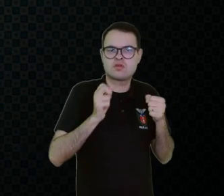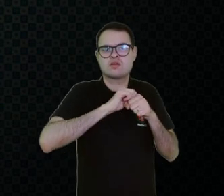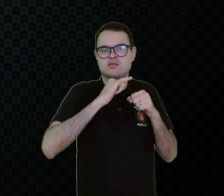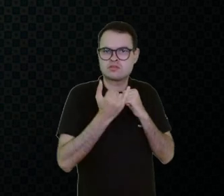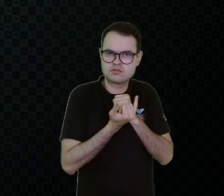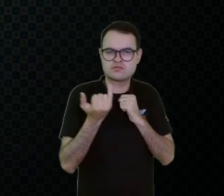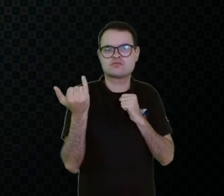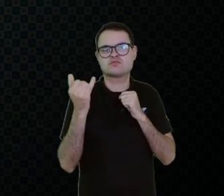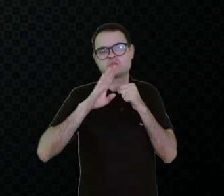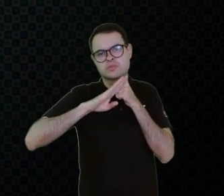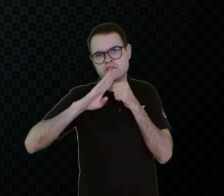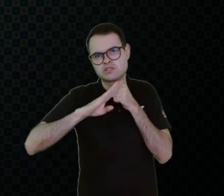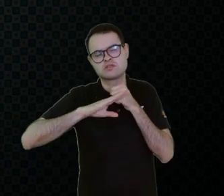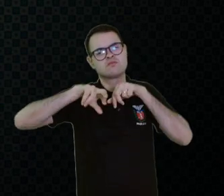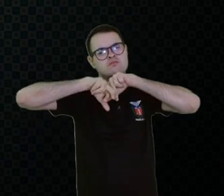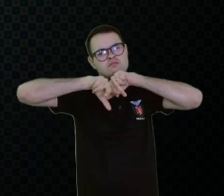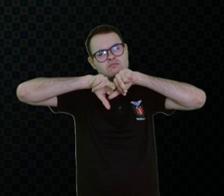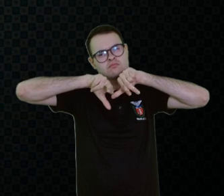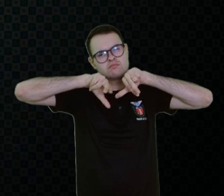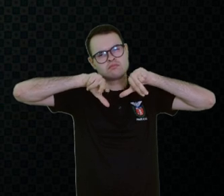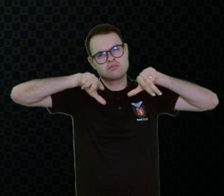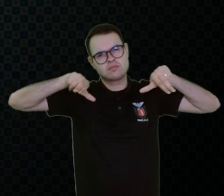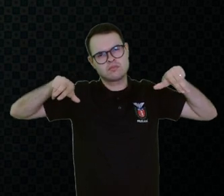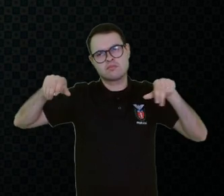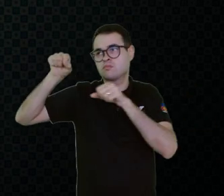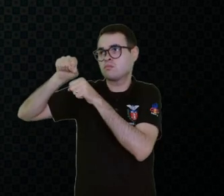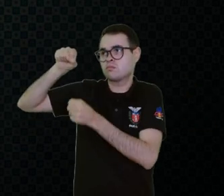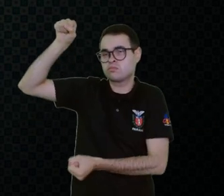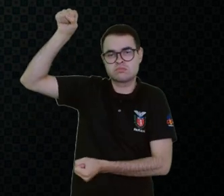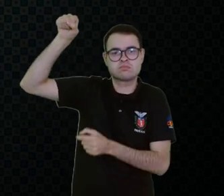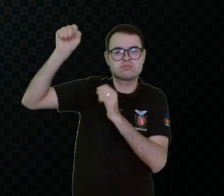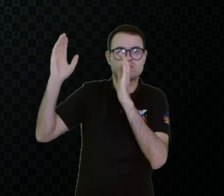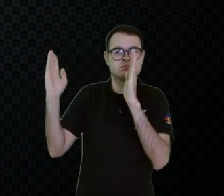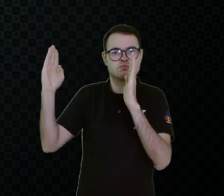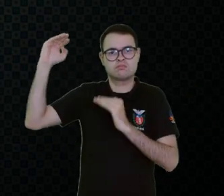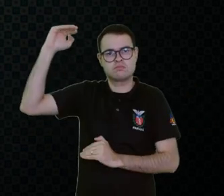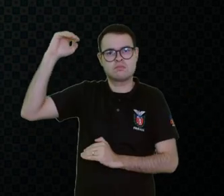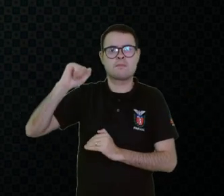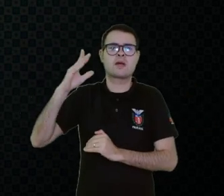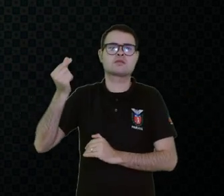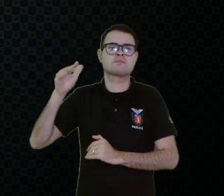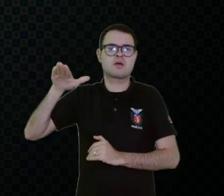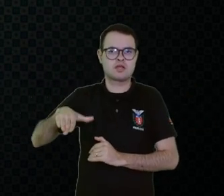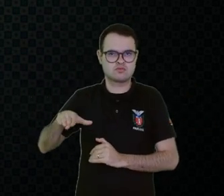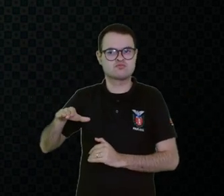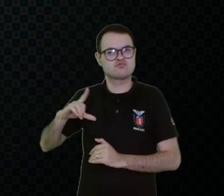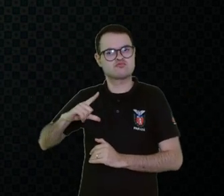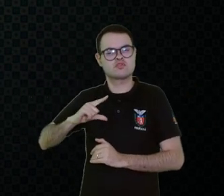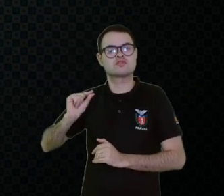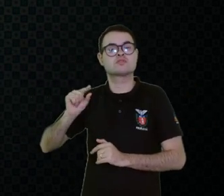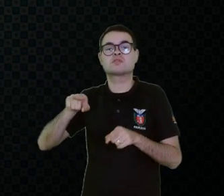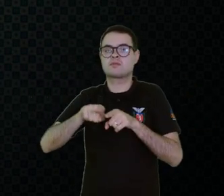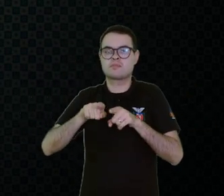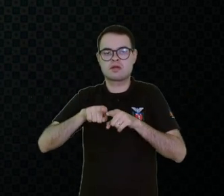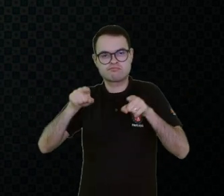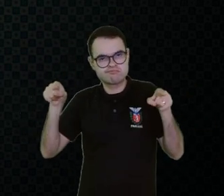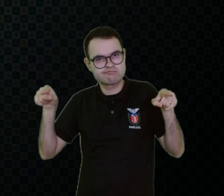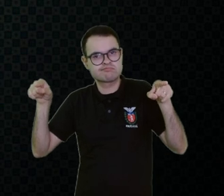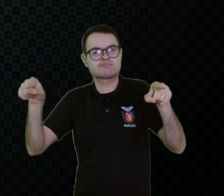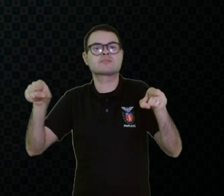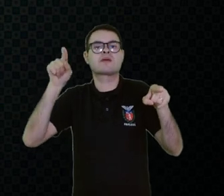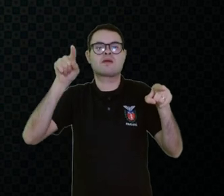substantivo, miscelânea. Então, a prancha, que é o recurso mais básico que a gente tem, ela também é